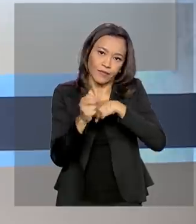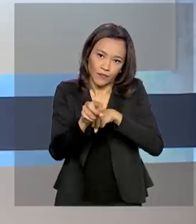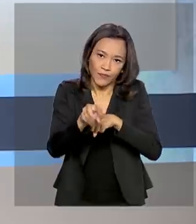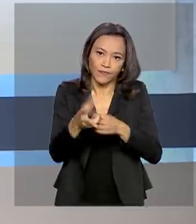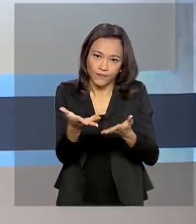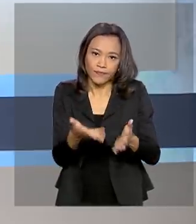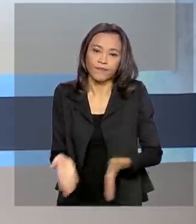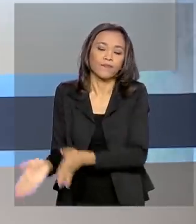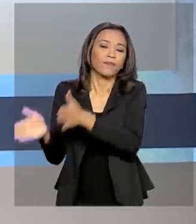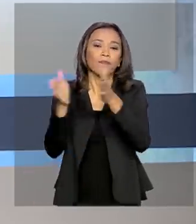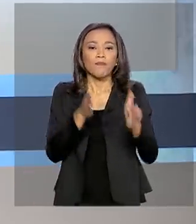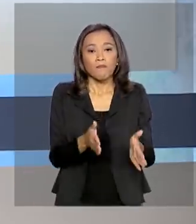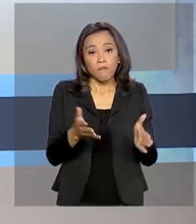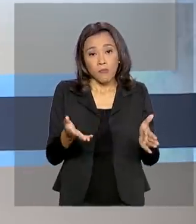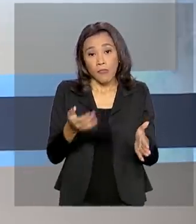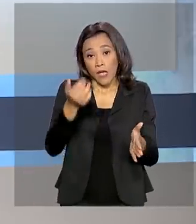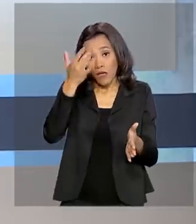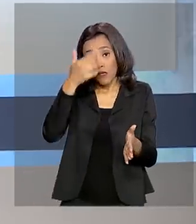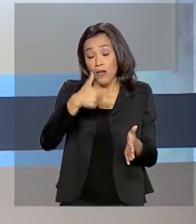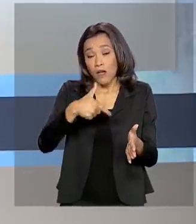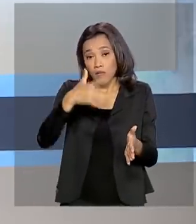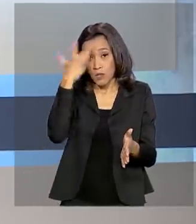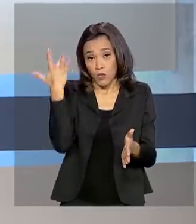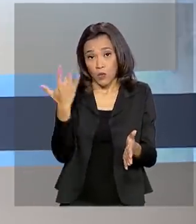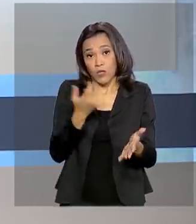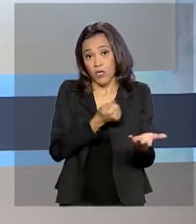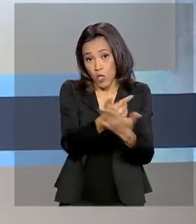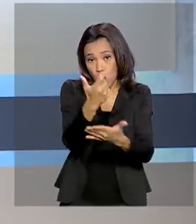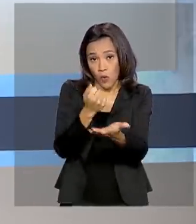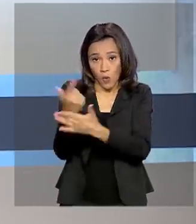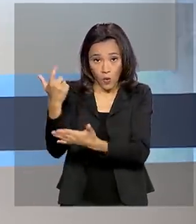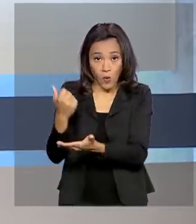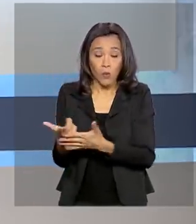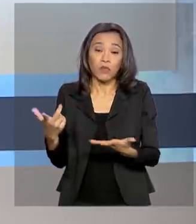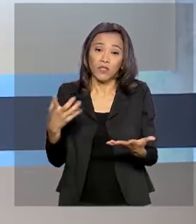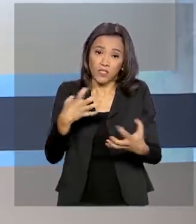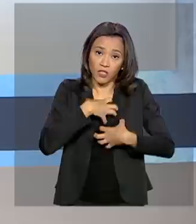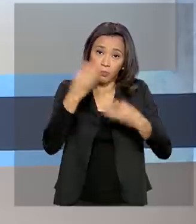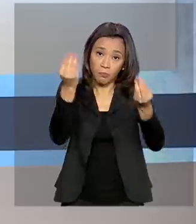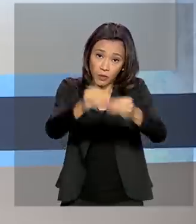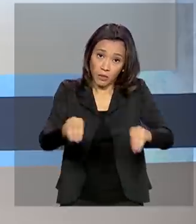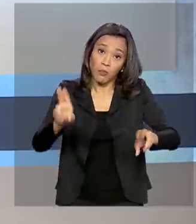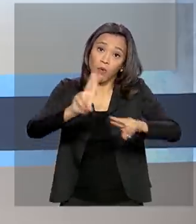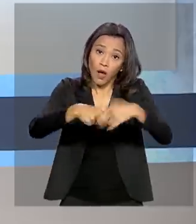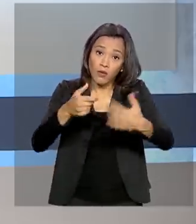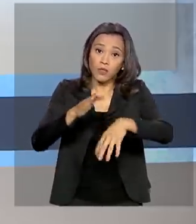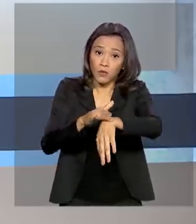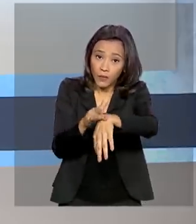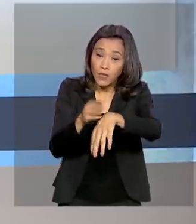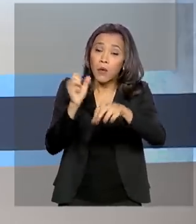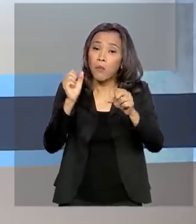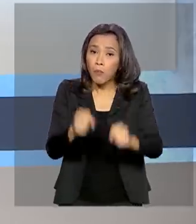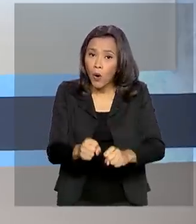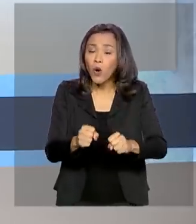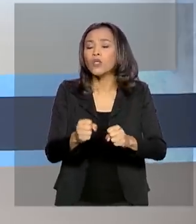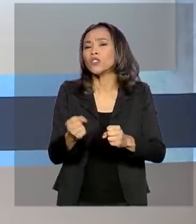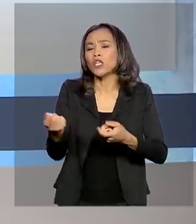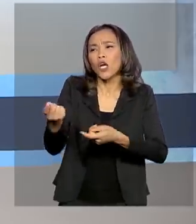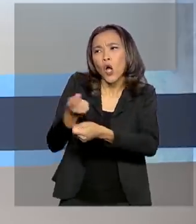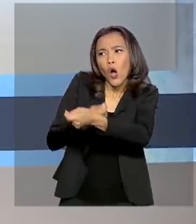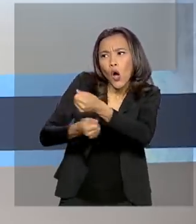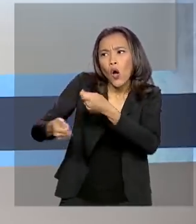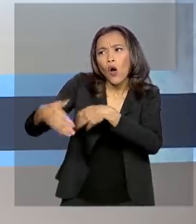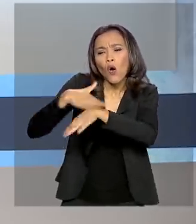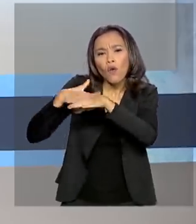Alessandra. E os consumidores prejudicados por conta da pandemia do novo coronavírus podem buscar acordo com companhias aéreas e